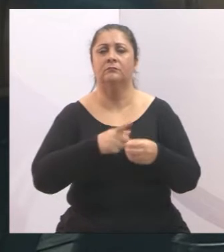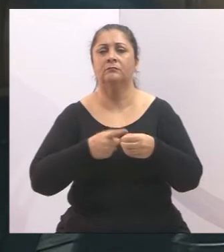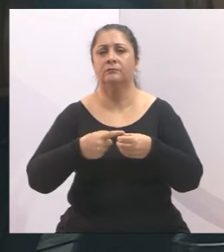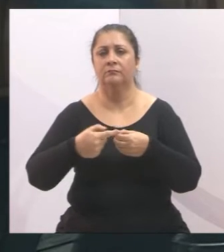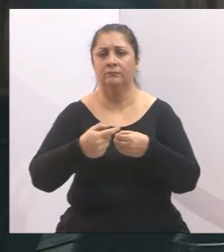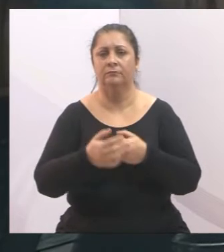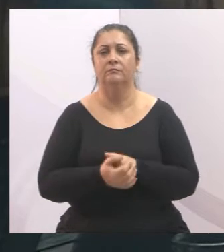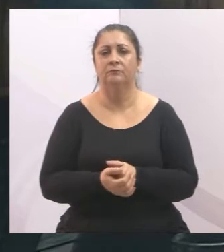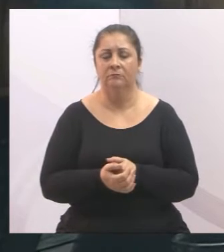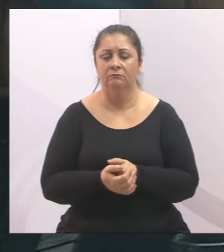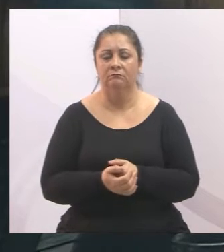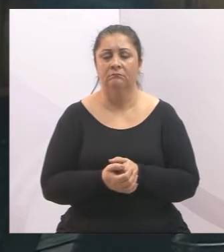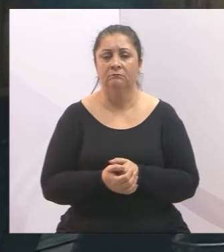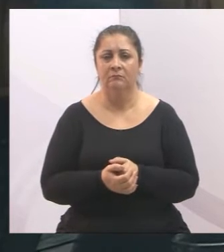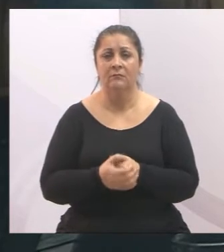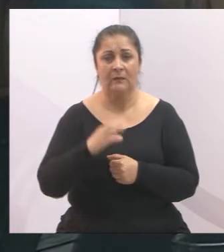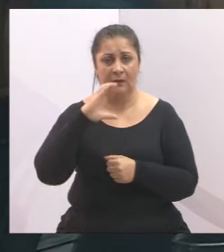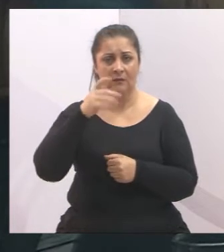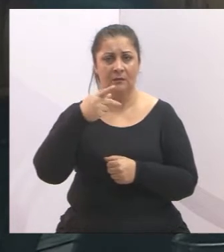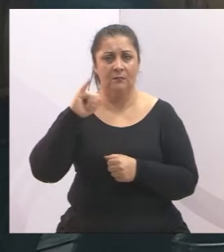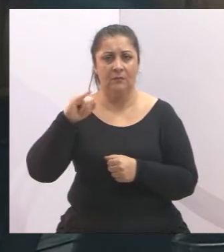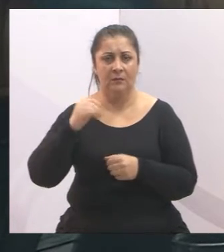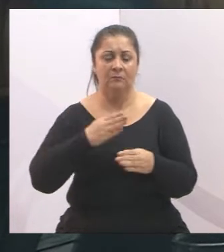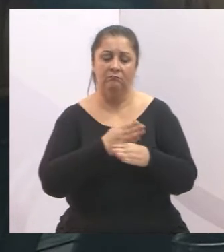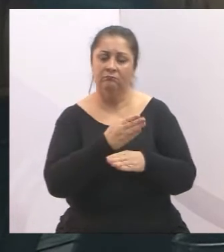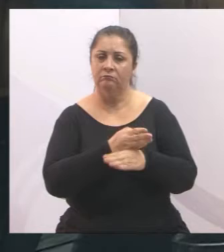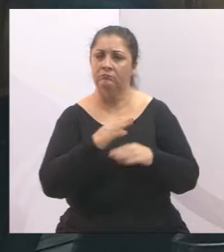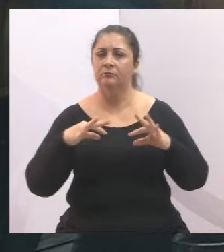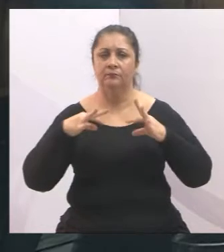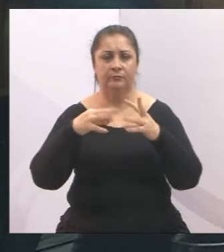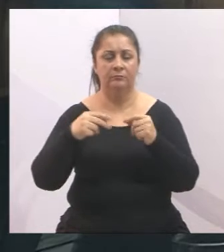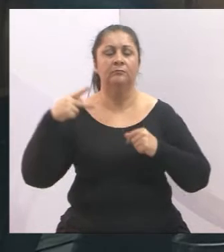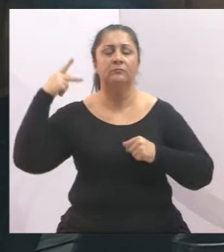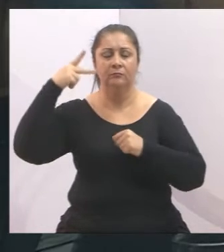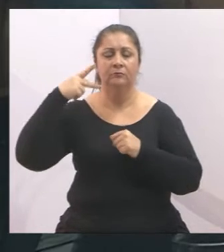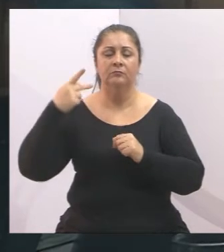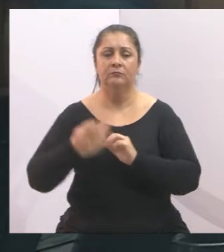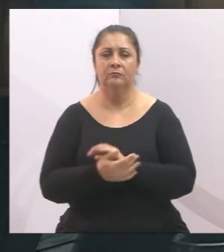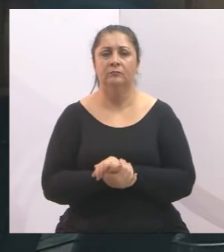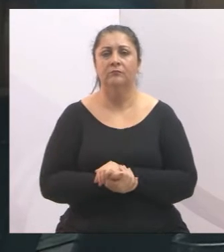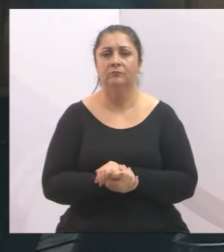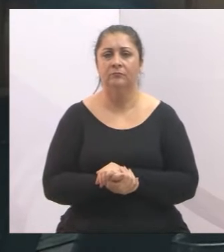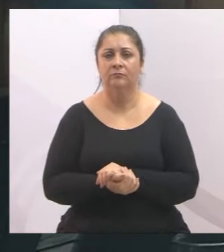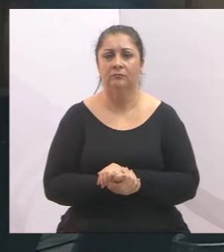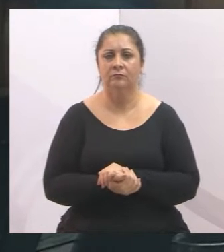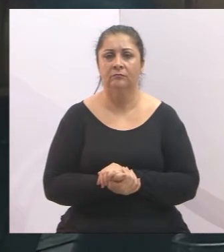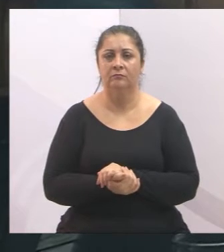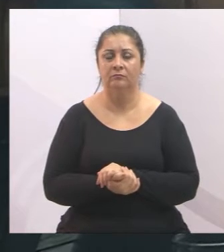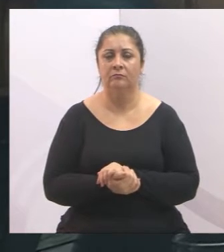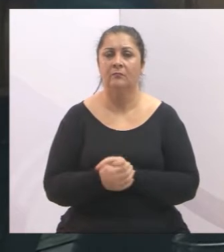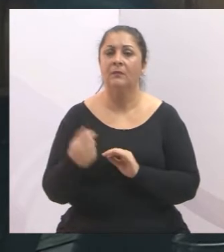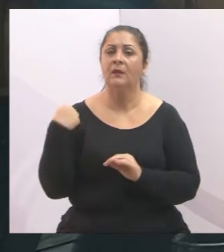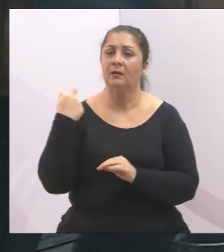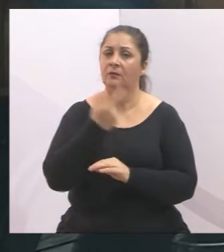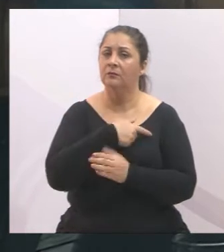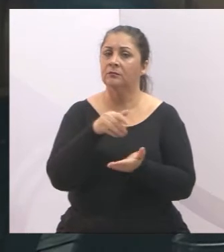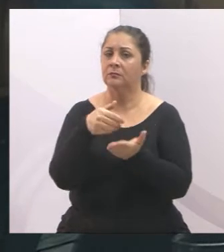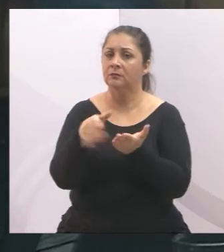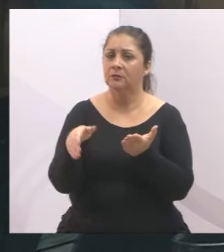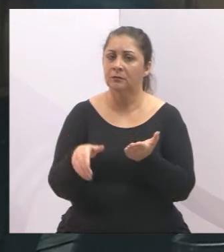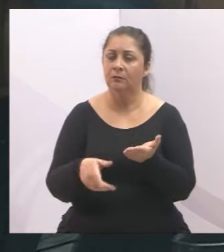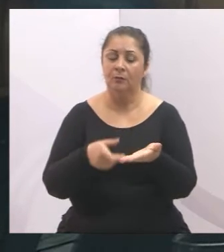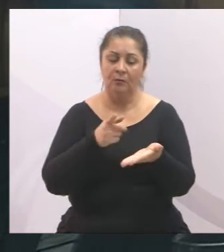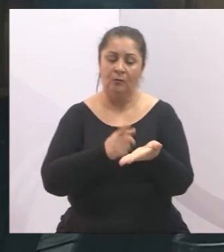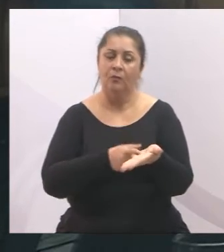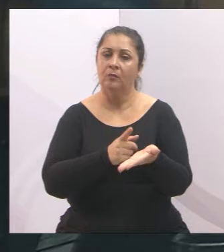e esse aqui foi um trabalho que teve a participação de todos os vereadores, né? Então, nós recomendamos aqui a renegociação desse